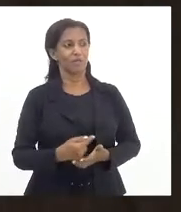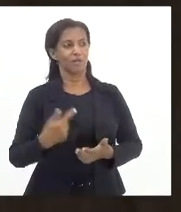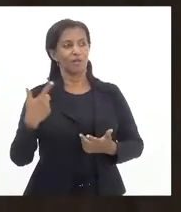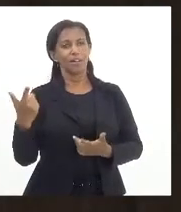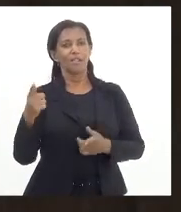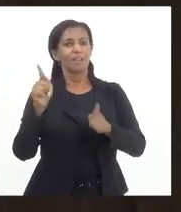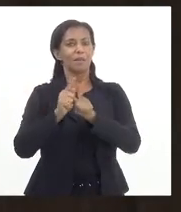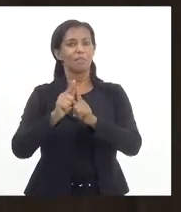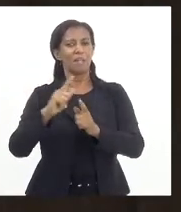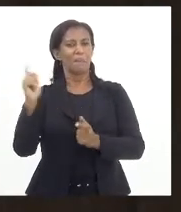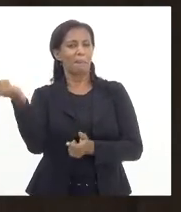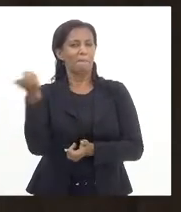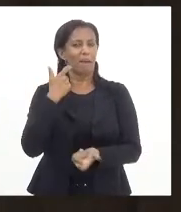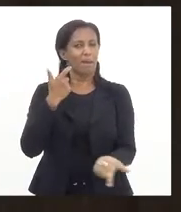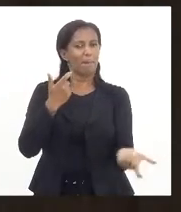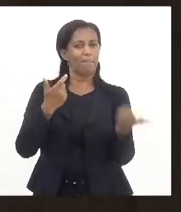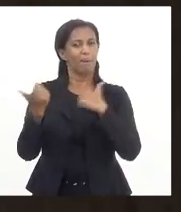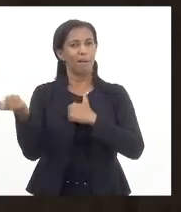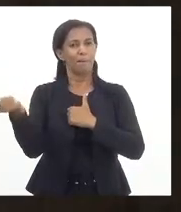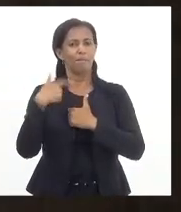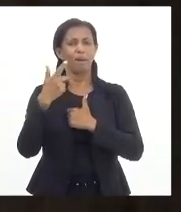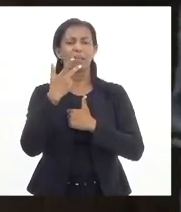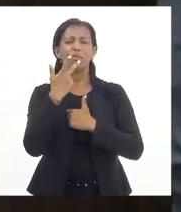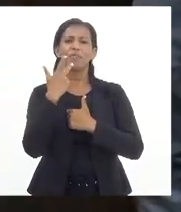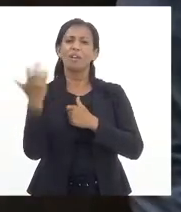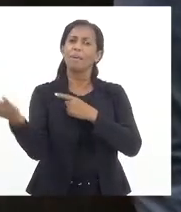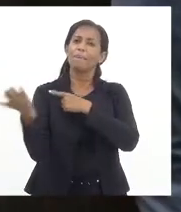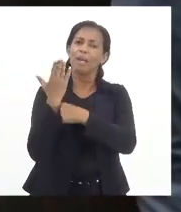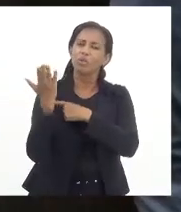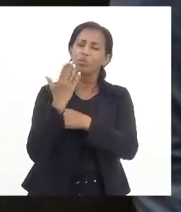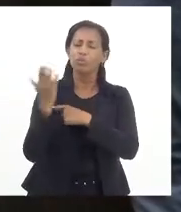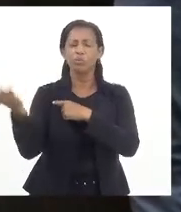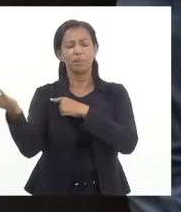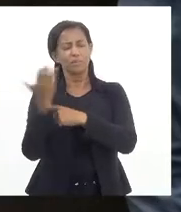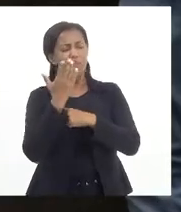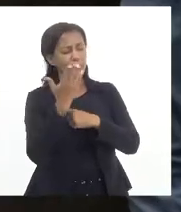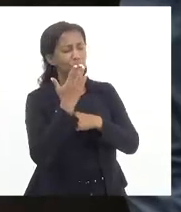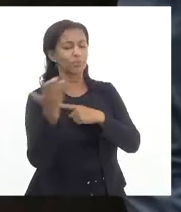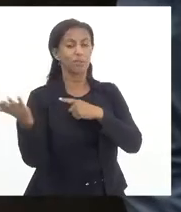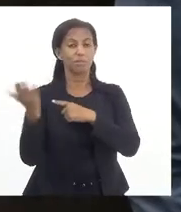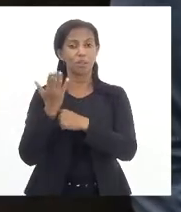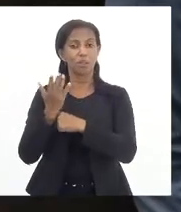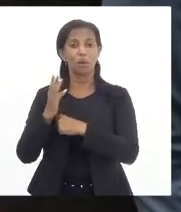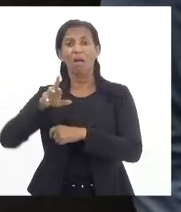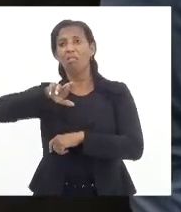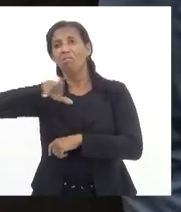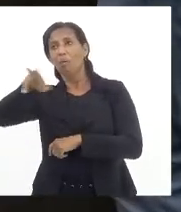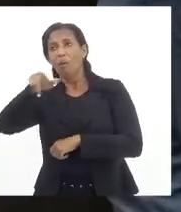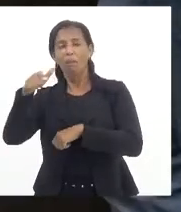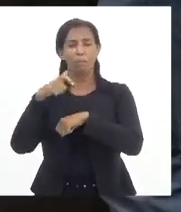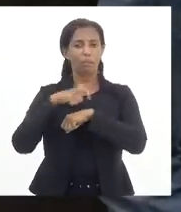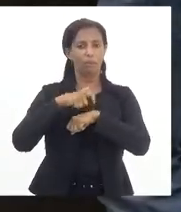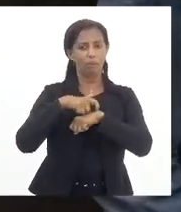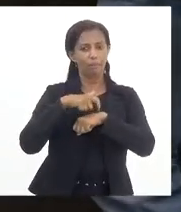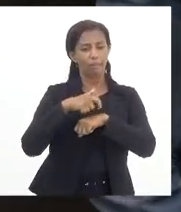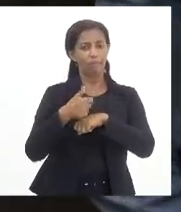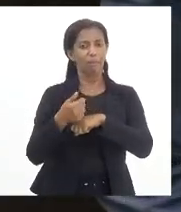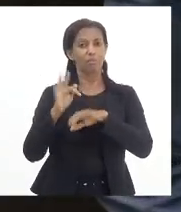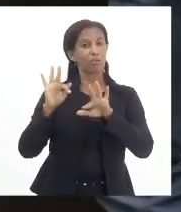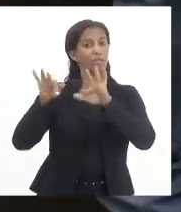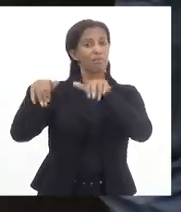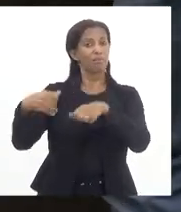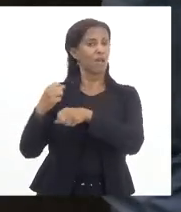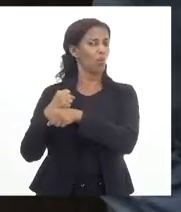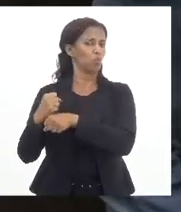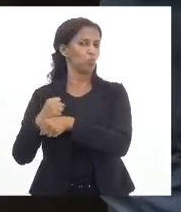dava uns foras e eu falava, me ajuda, governador. E ele me dava um foro, me ajuda, governador. Mas não é o momento. O momento é o final do ano